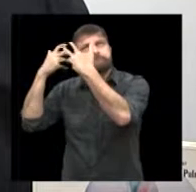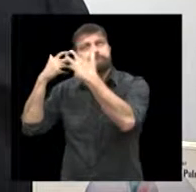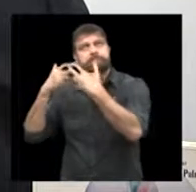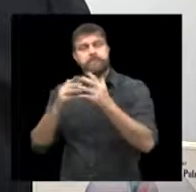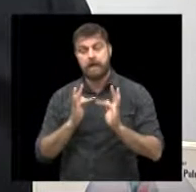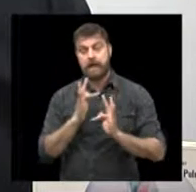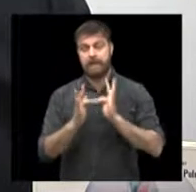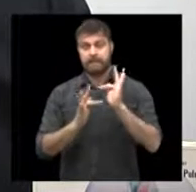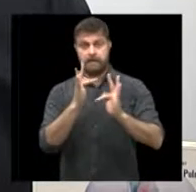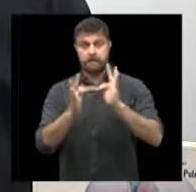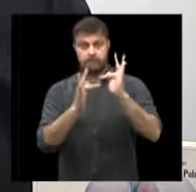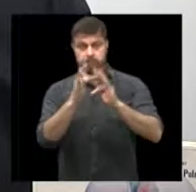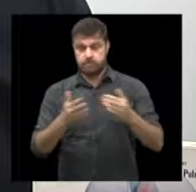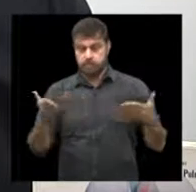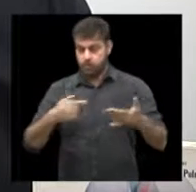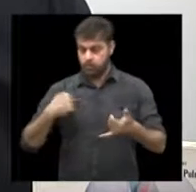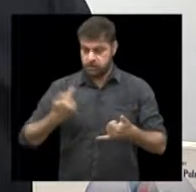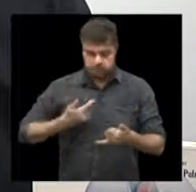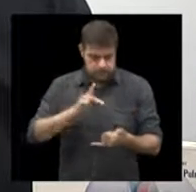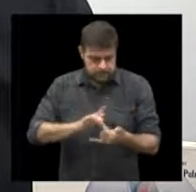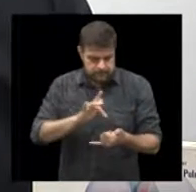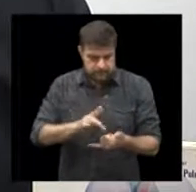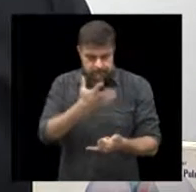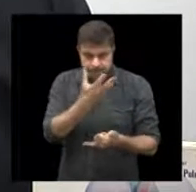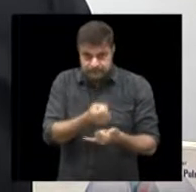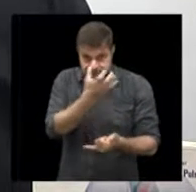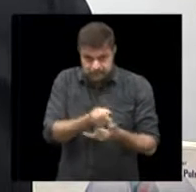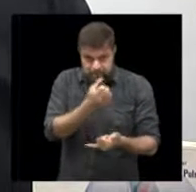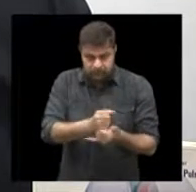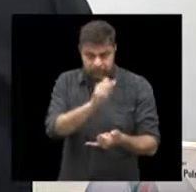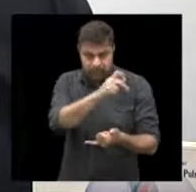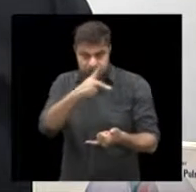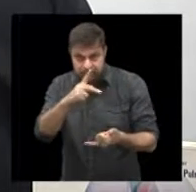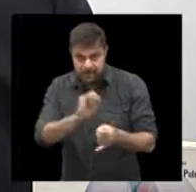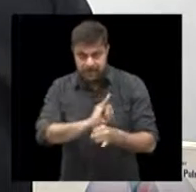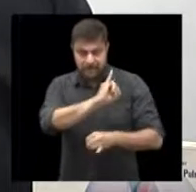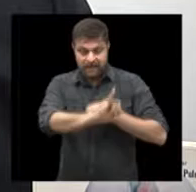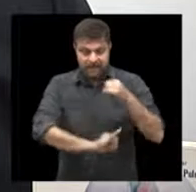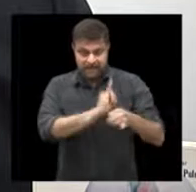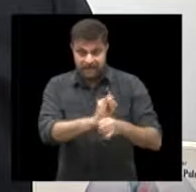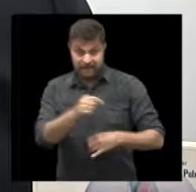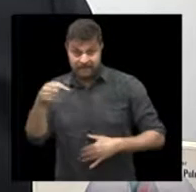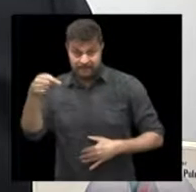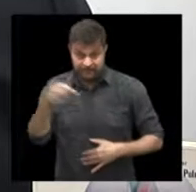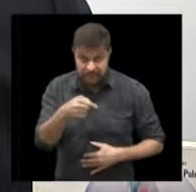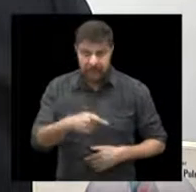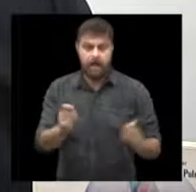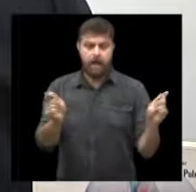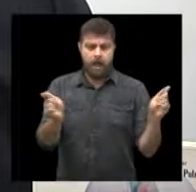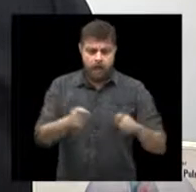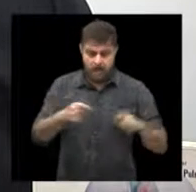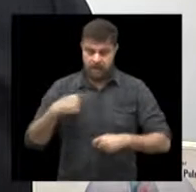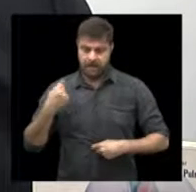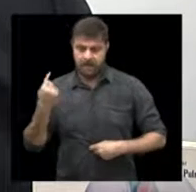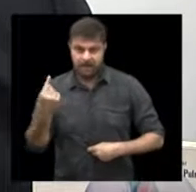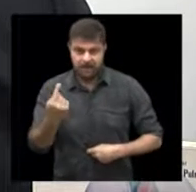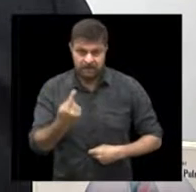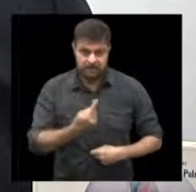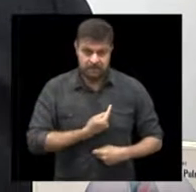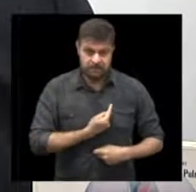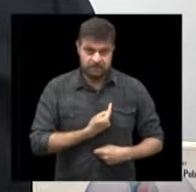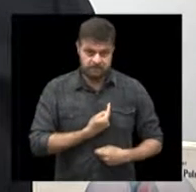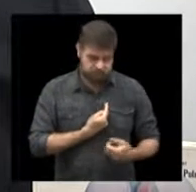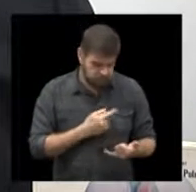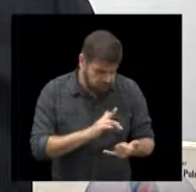tecnologia que hoje nós temos dos aplicativos e da internet, onde ali nós podemos providenciar, podemos